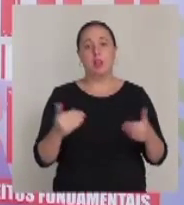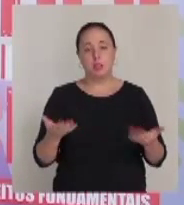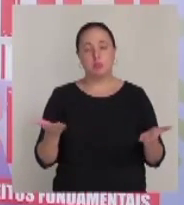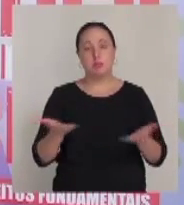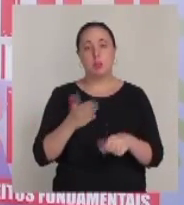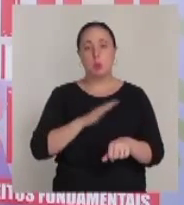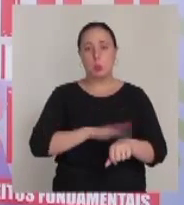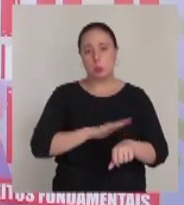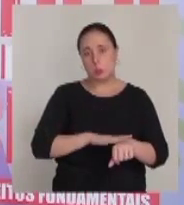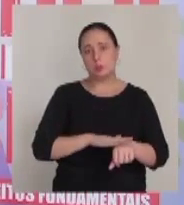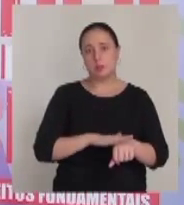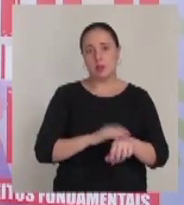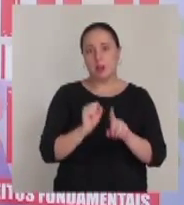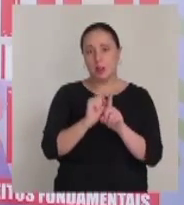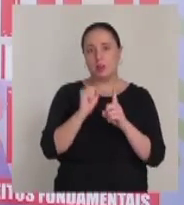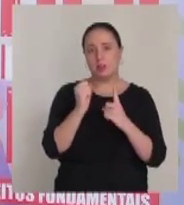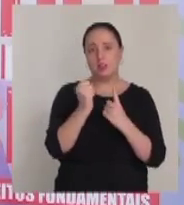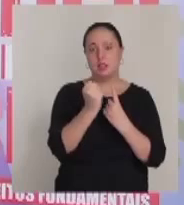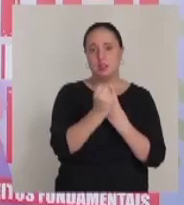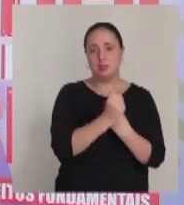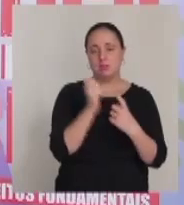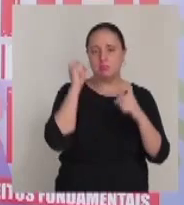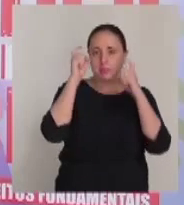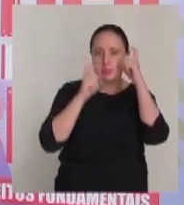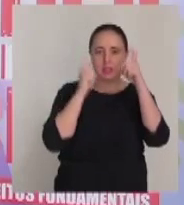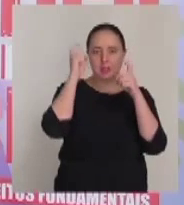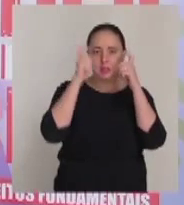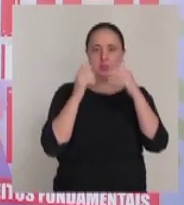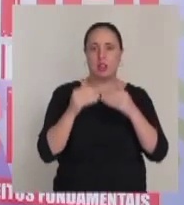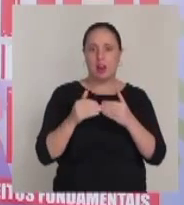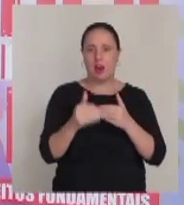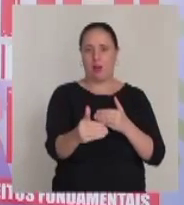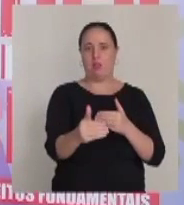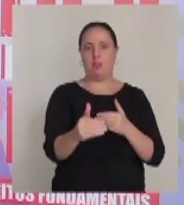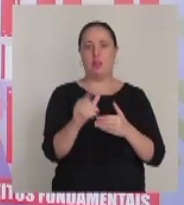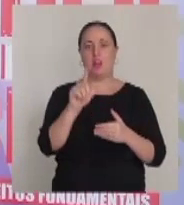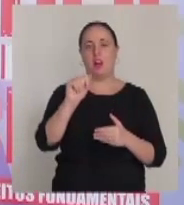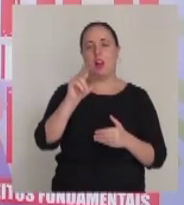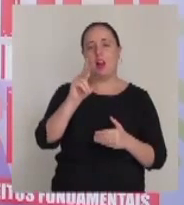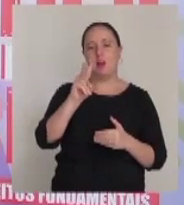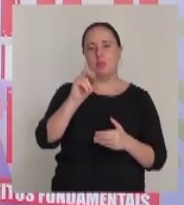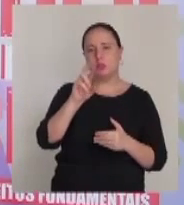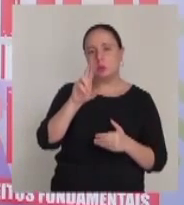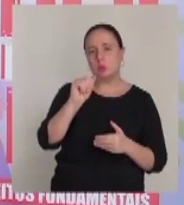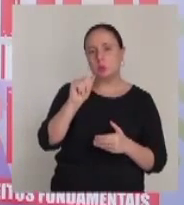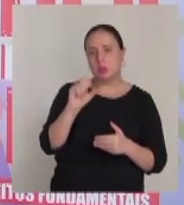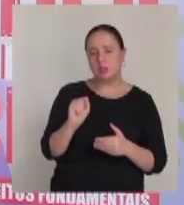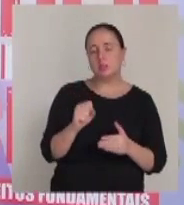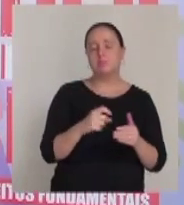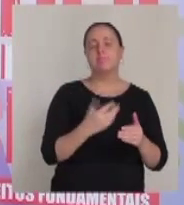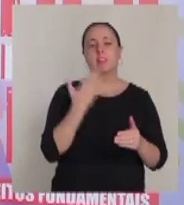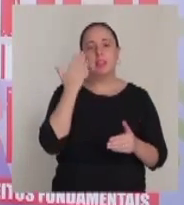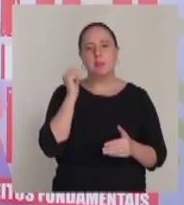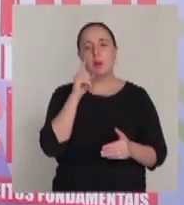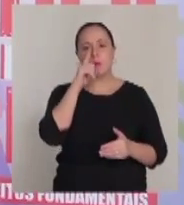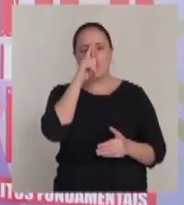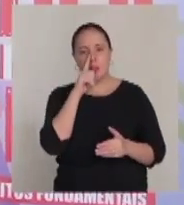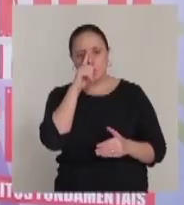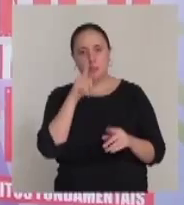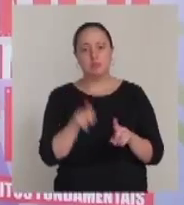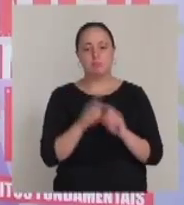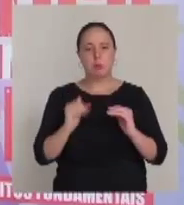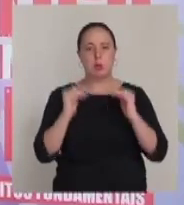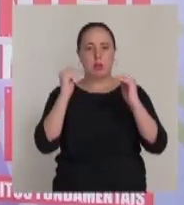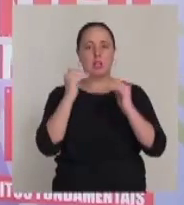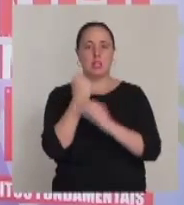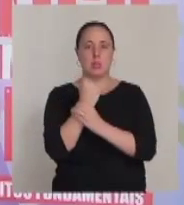Neste momento, a sociedade se preocupa com o avanço dessas lavouras, com os riscos à